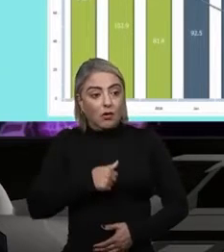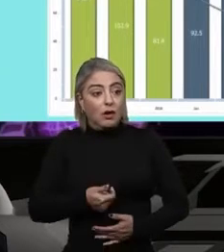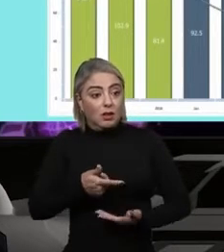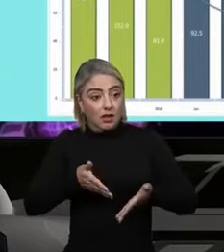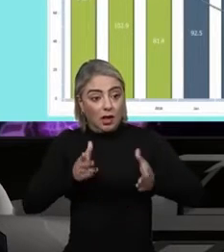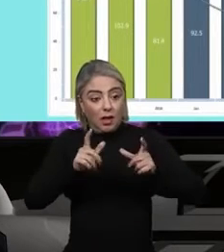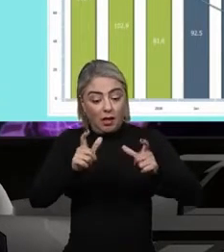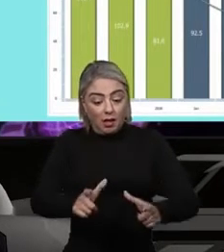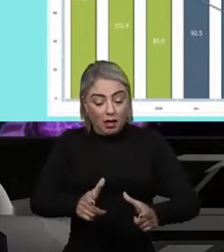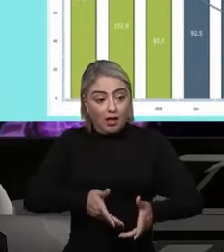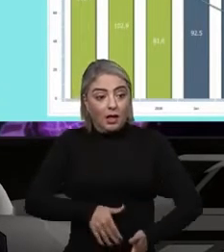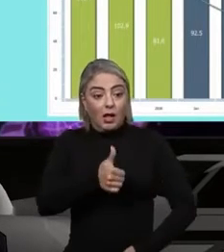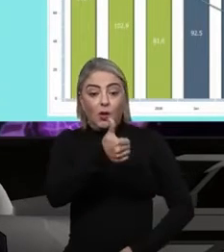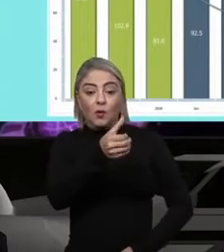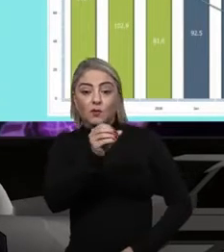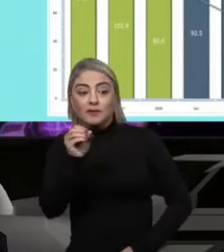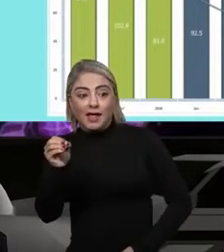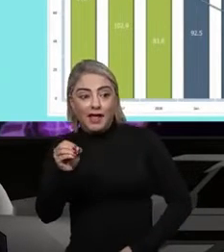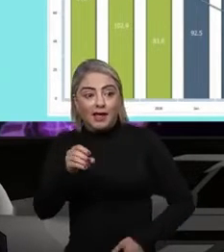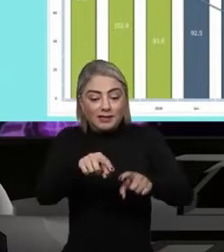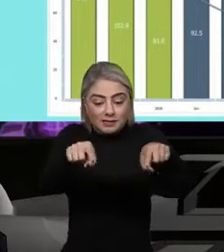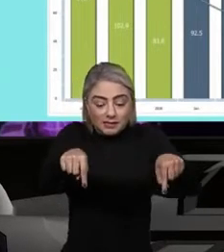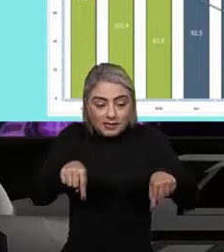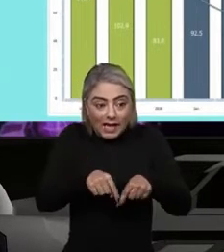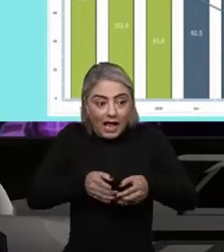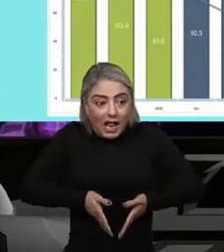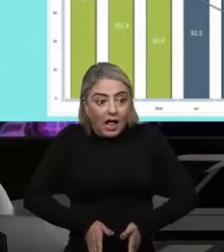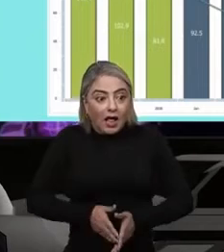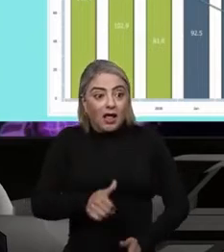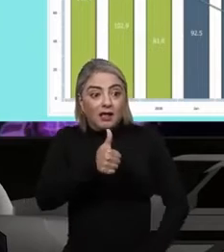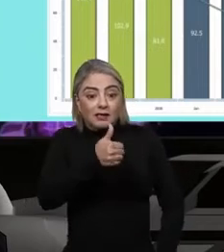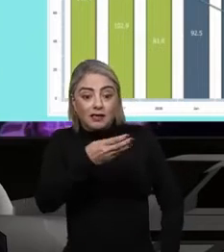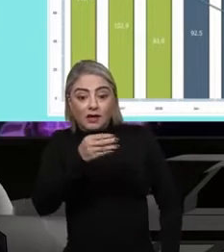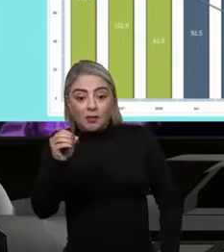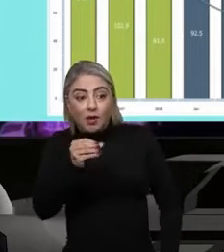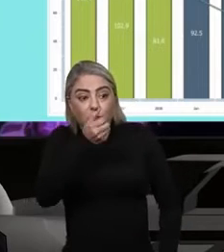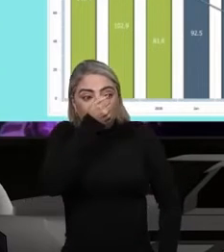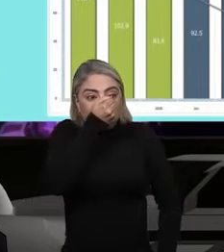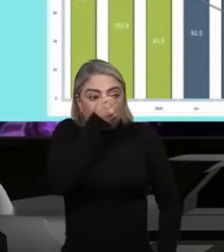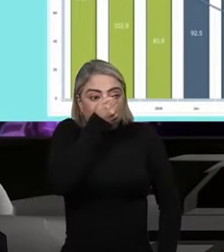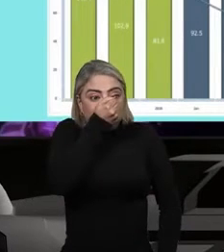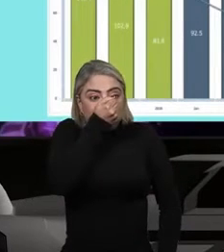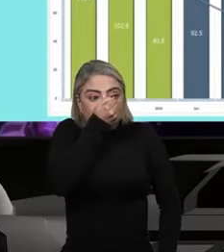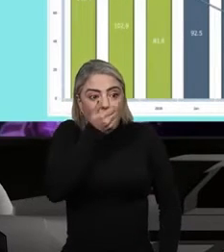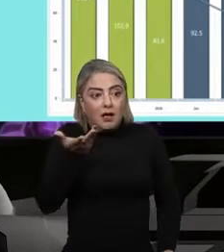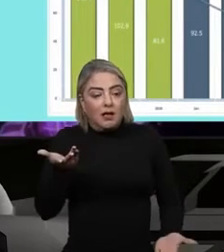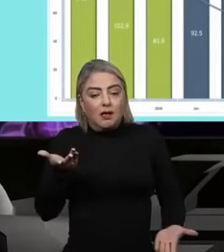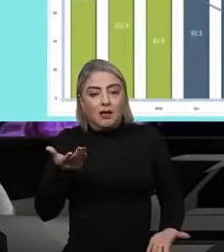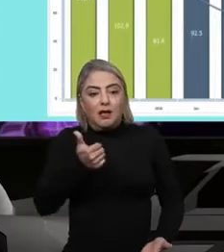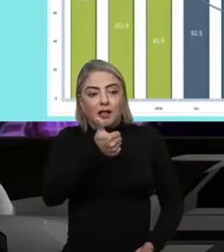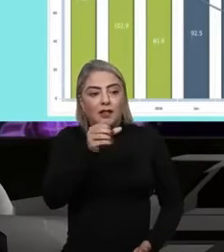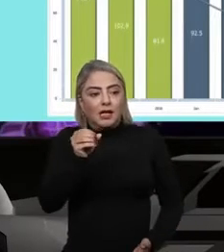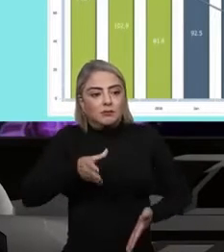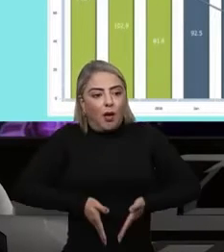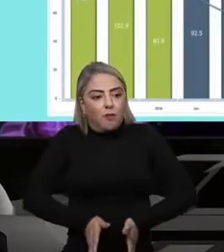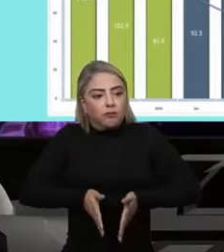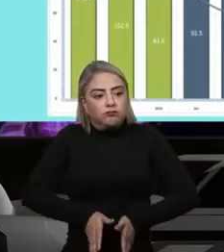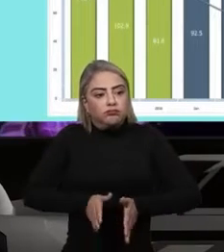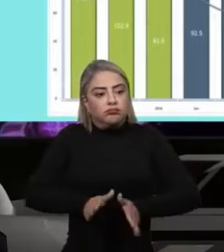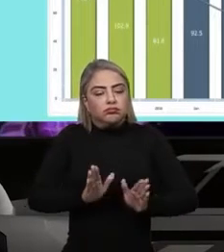com 10 salas de parto, ter 140% de ocupação é porque 10 pessoas estavam ali,